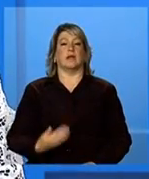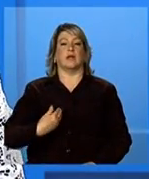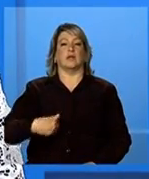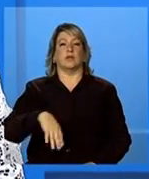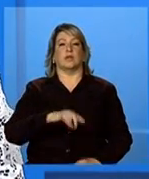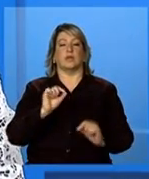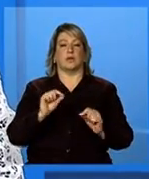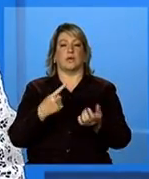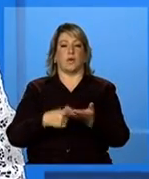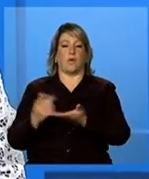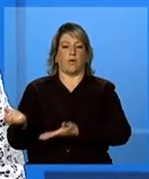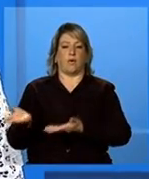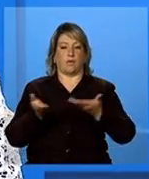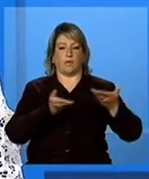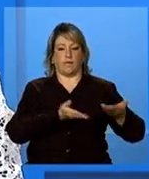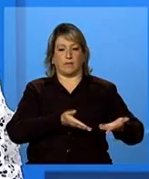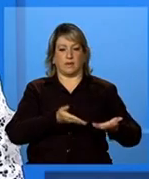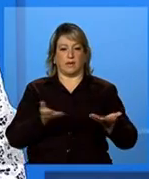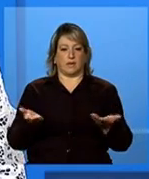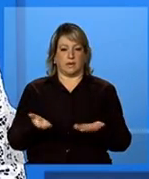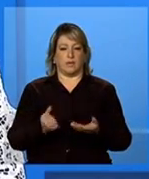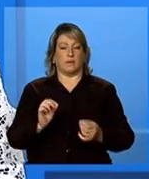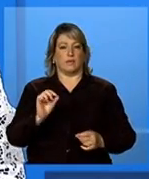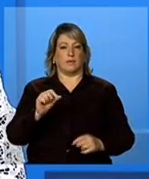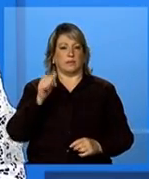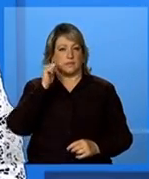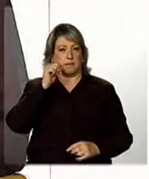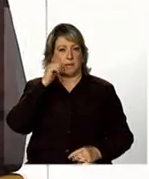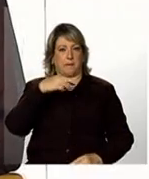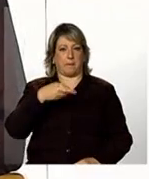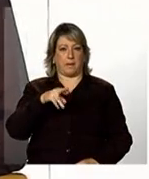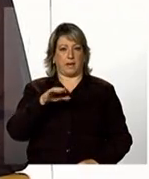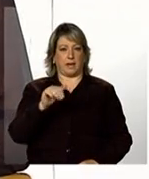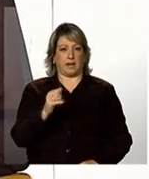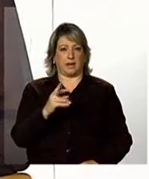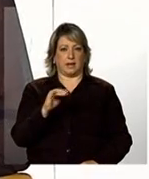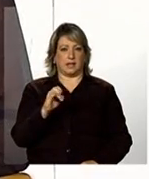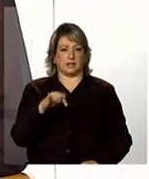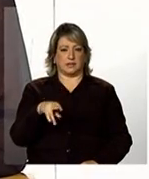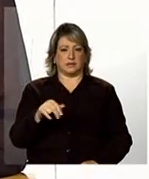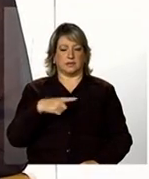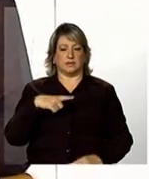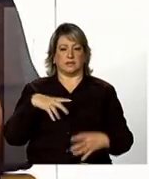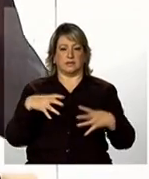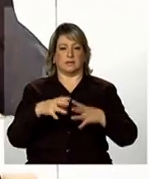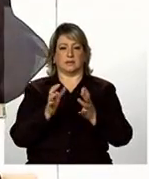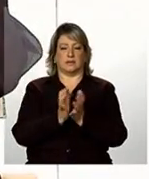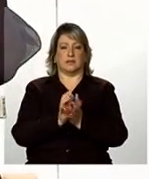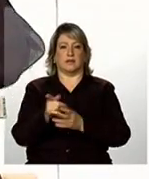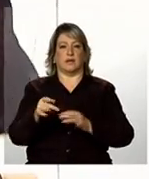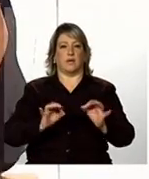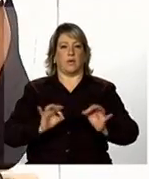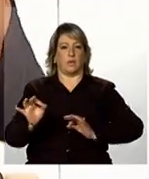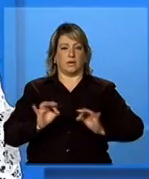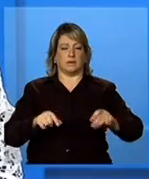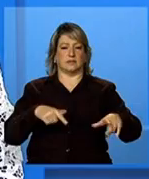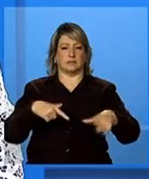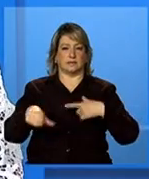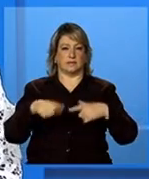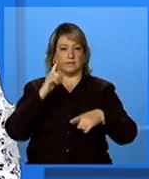convidadas são Maria Cristina Oliveira Marques que é coordenadora de serviços de vigilância